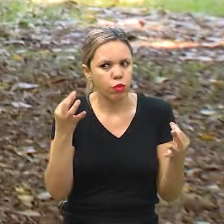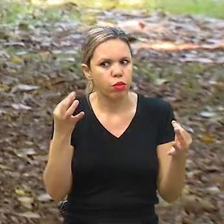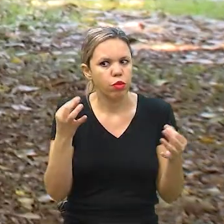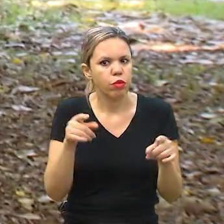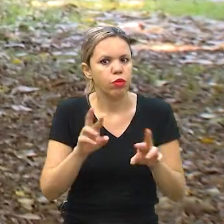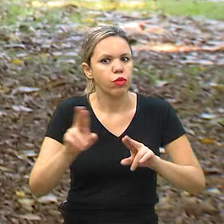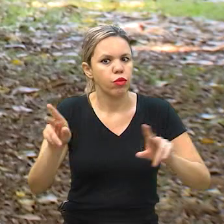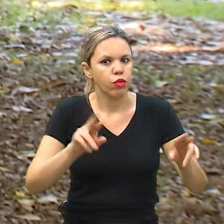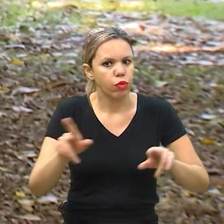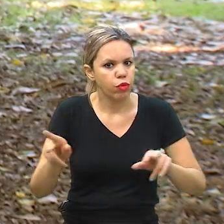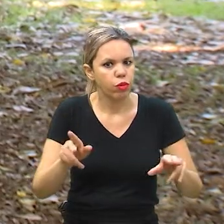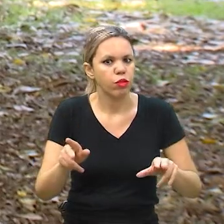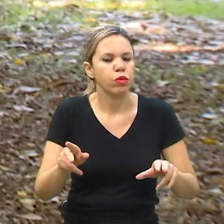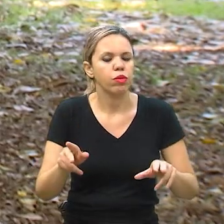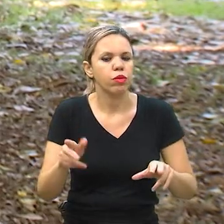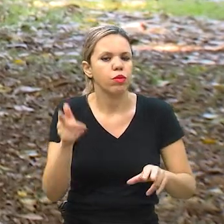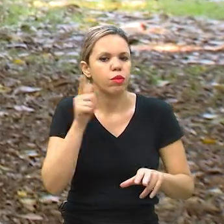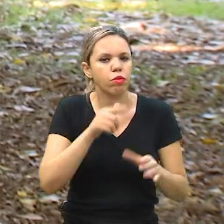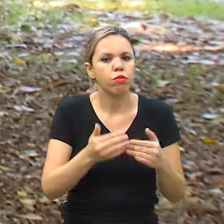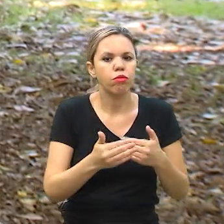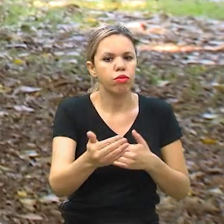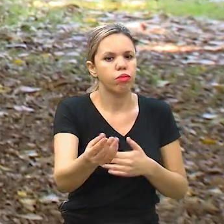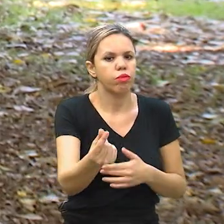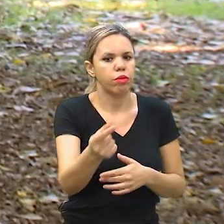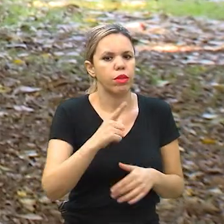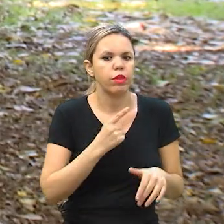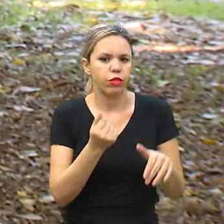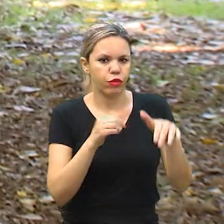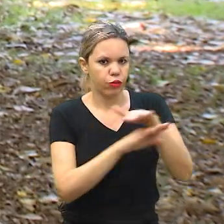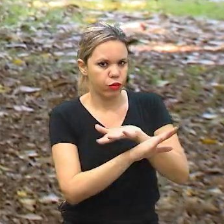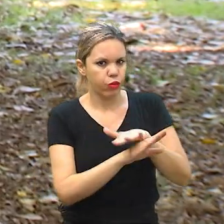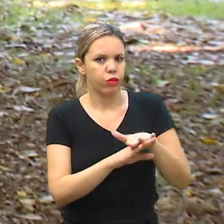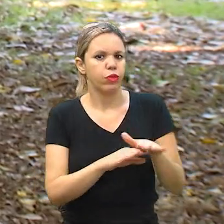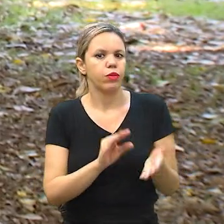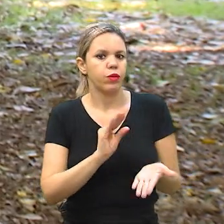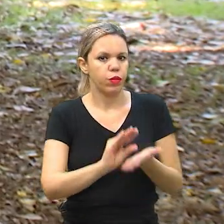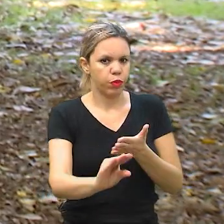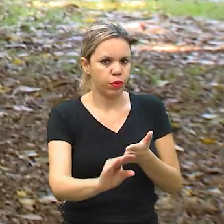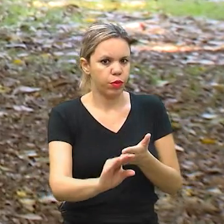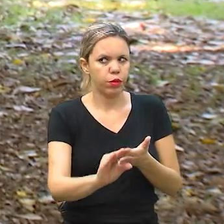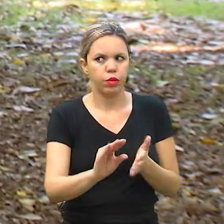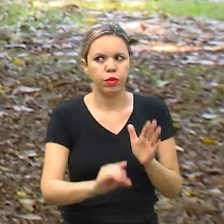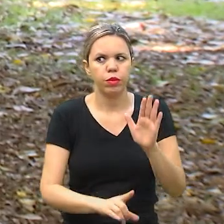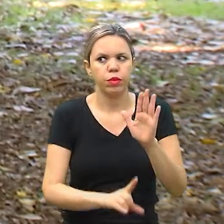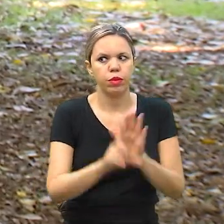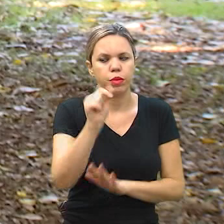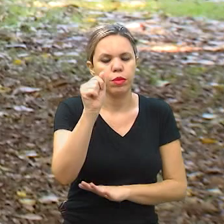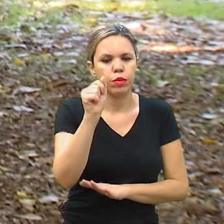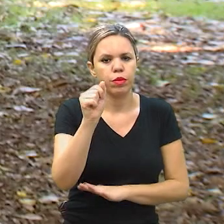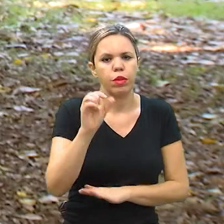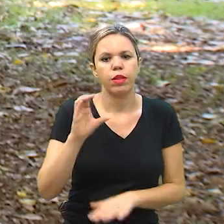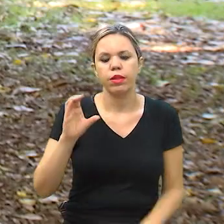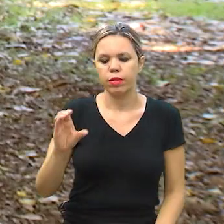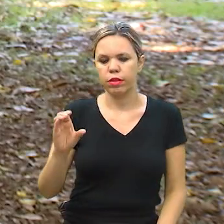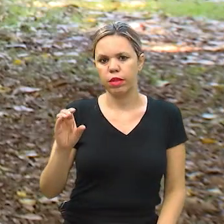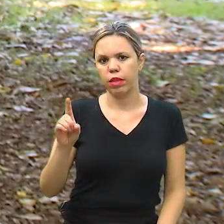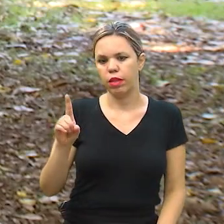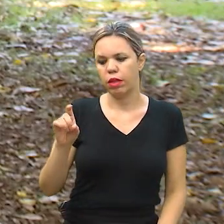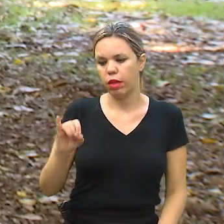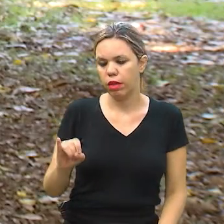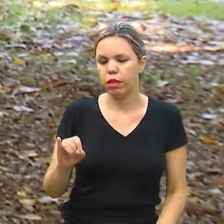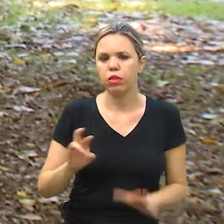investimentos diferentes, investimentos de ganho em longo prazo, ter uma reserva financeira com um investimento que renda pelo menos o CDI. Então,